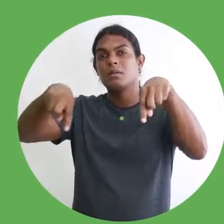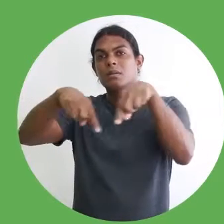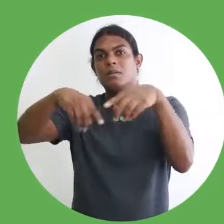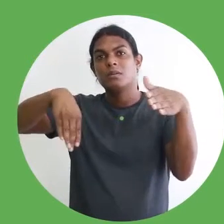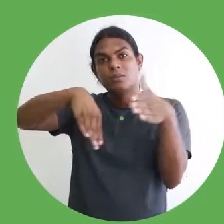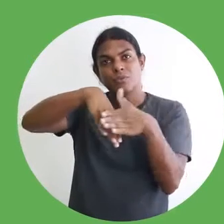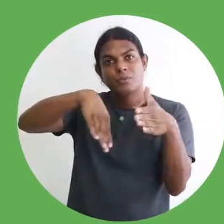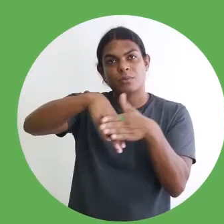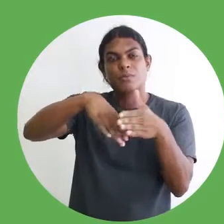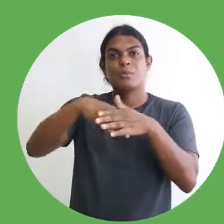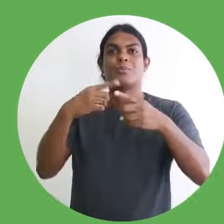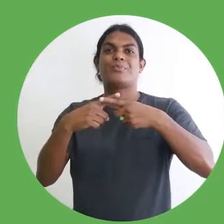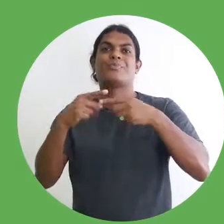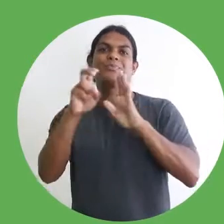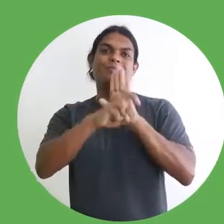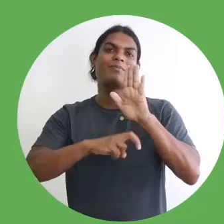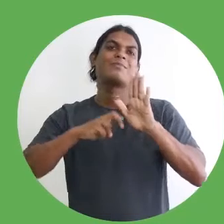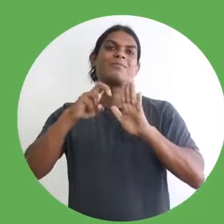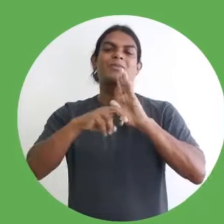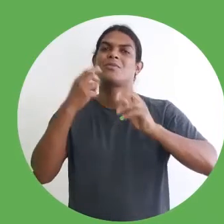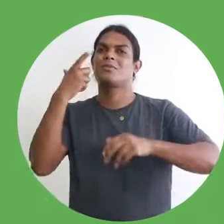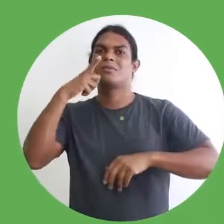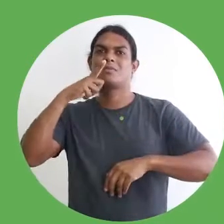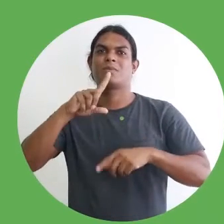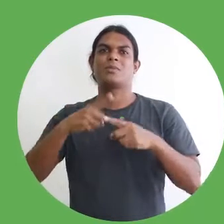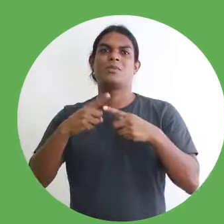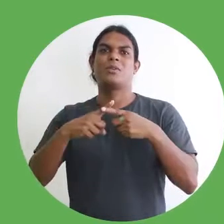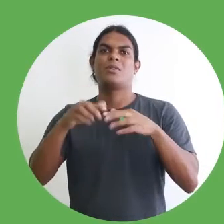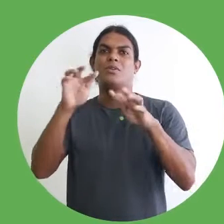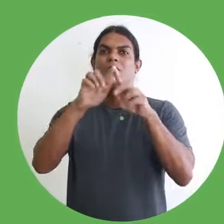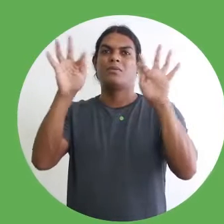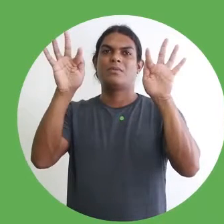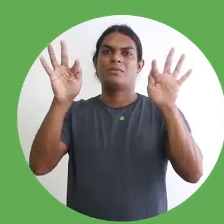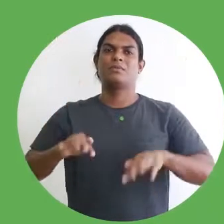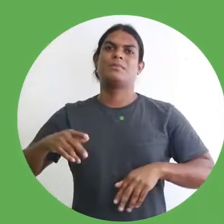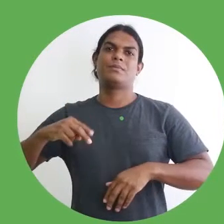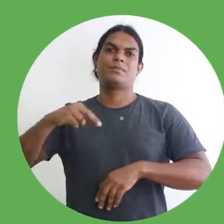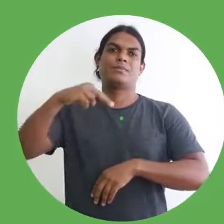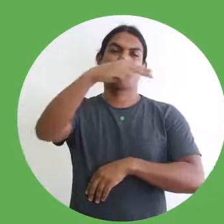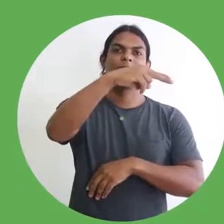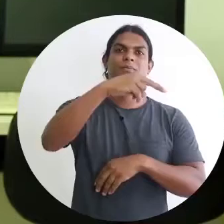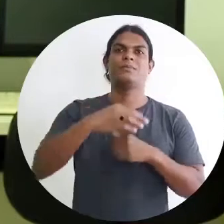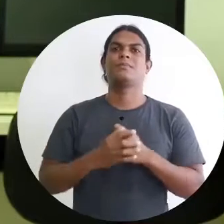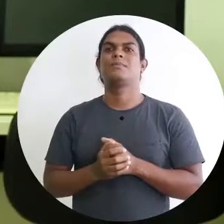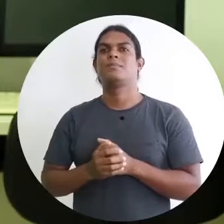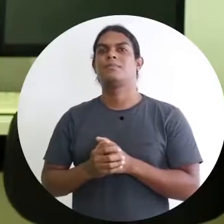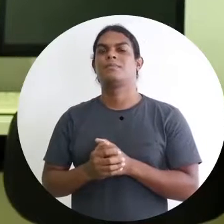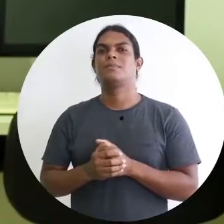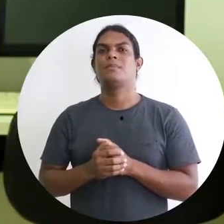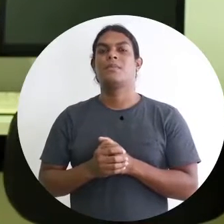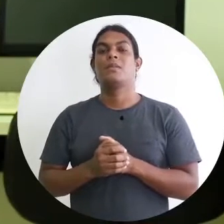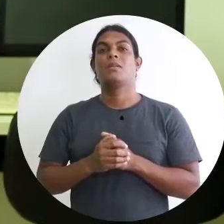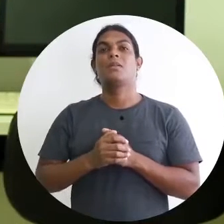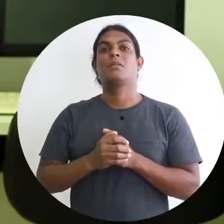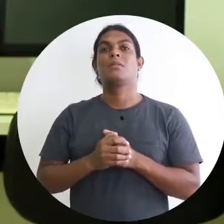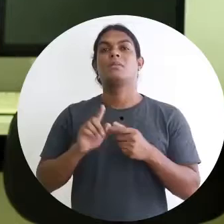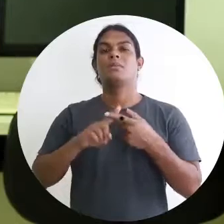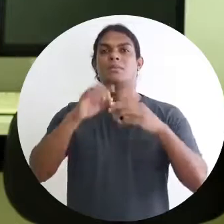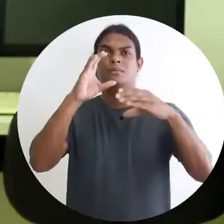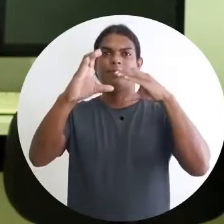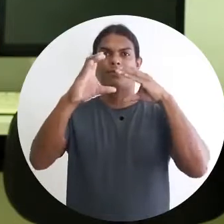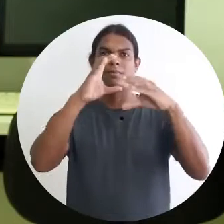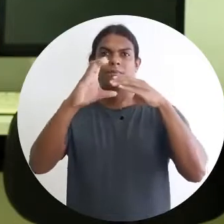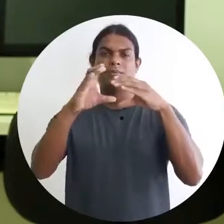consegue ir para os pódios, enfim, porque são como escadas. E a parte comunicacional e informacional, a gente pode